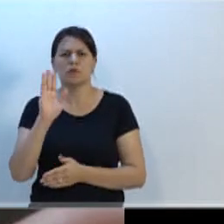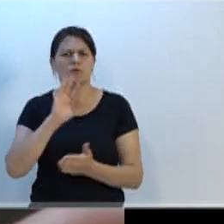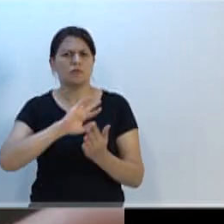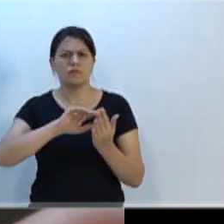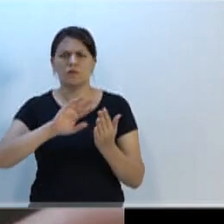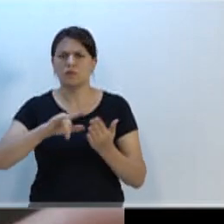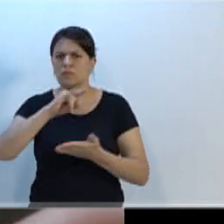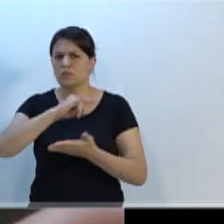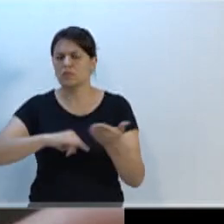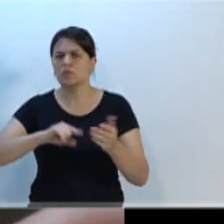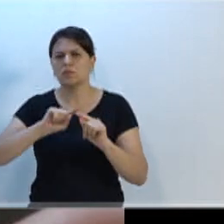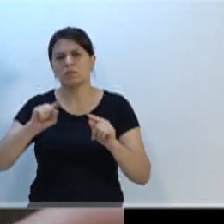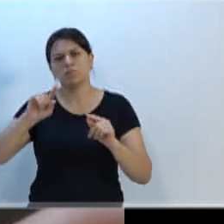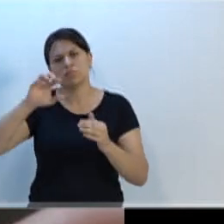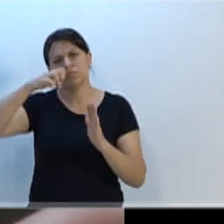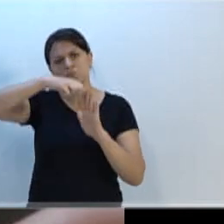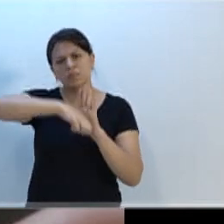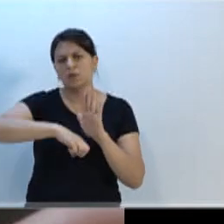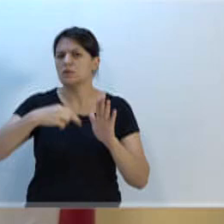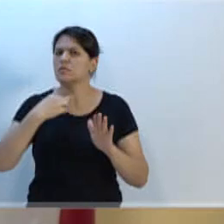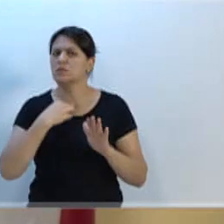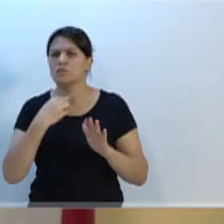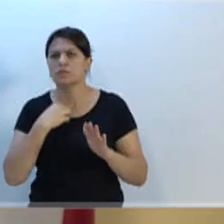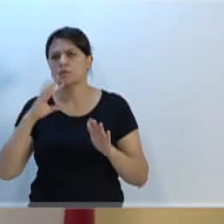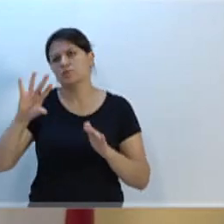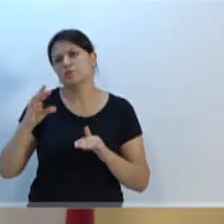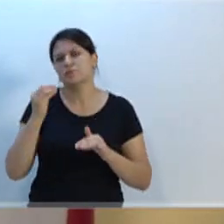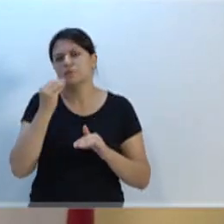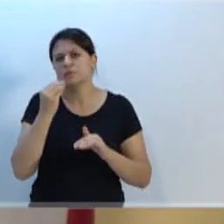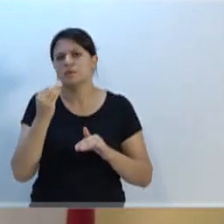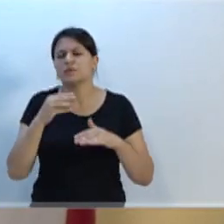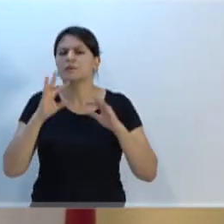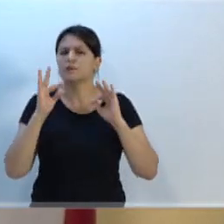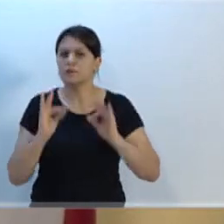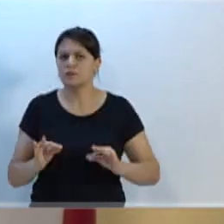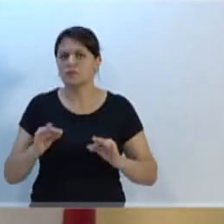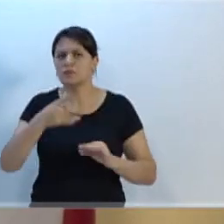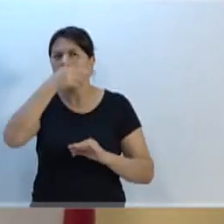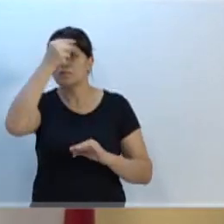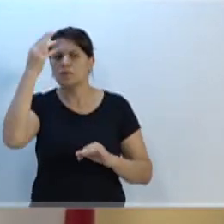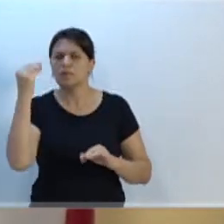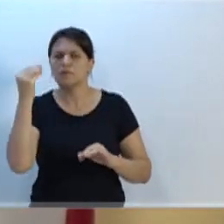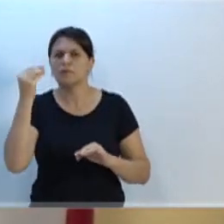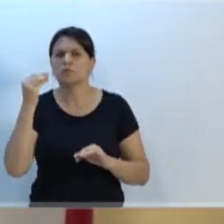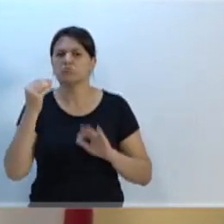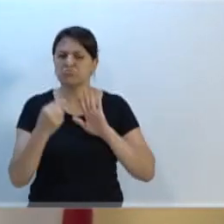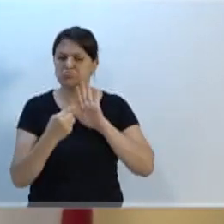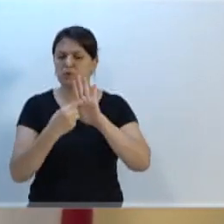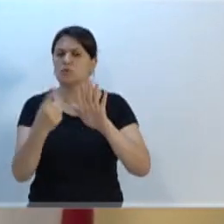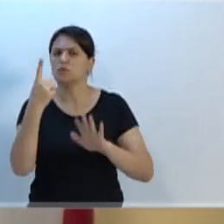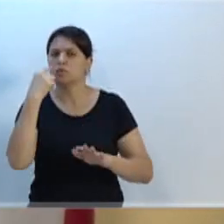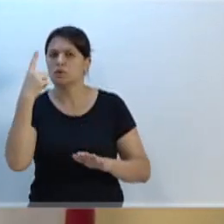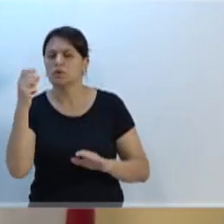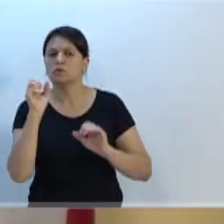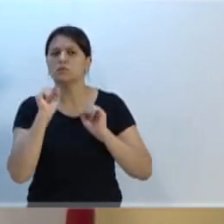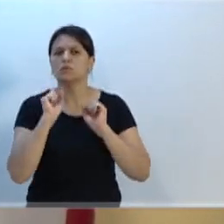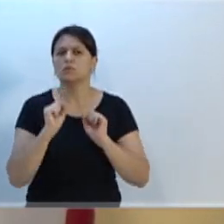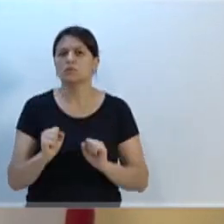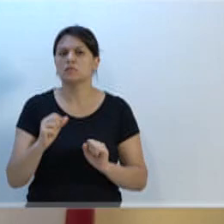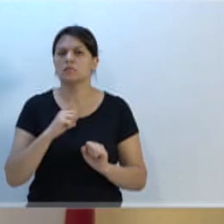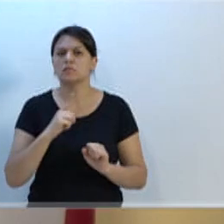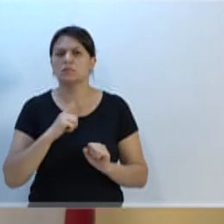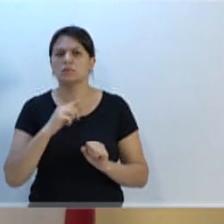não podem ser aproveitadas, e com certeza o prefeito se mostrou realmente interessado para que realmente possamos ter em